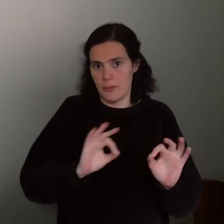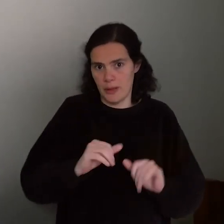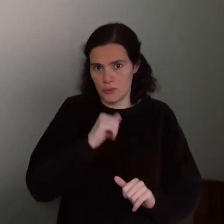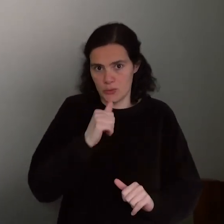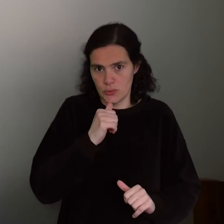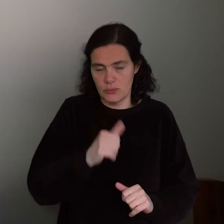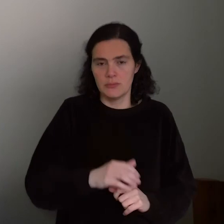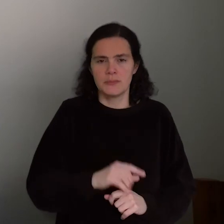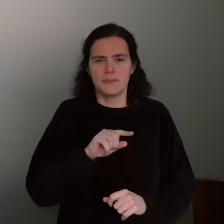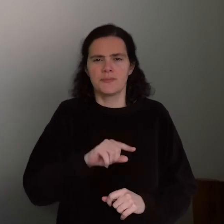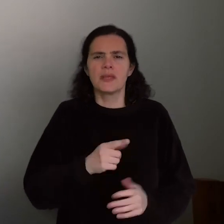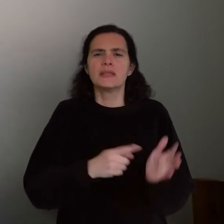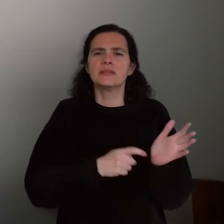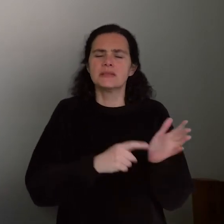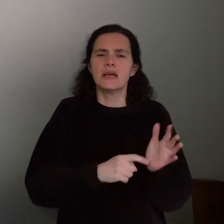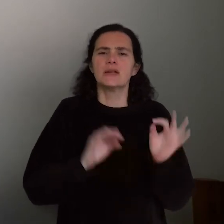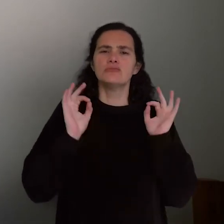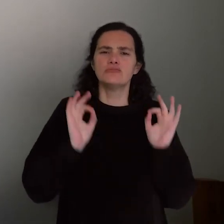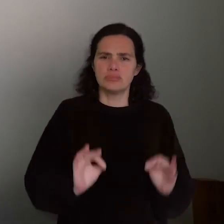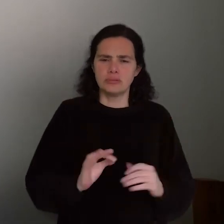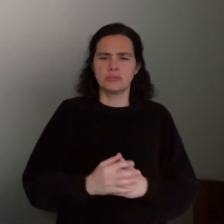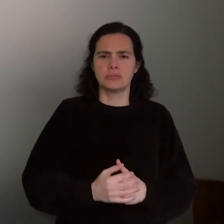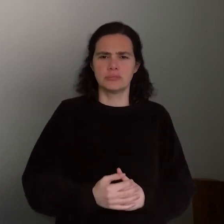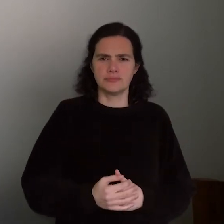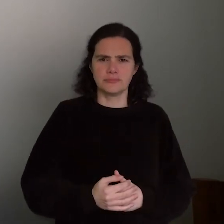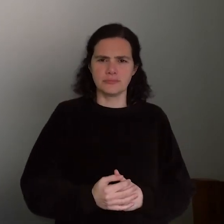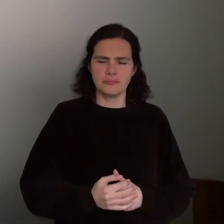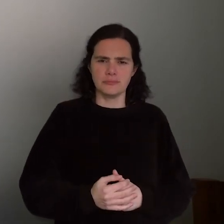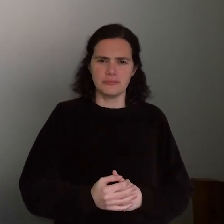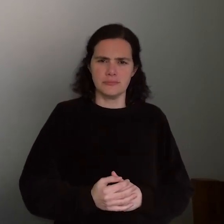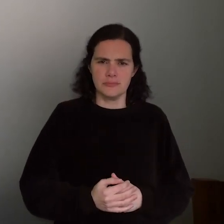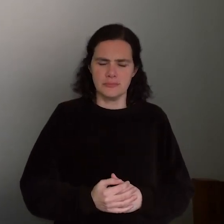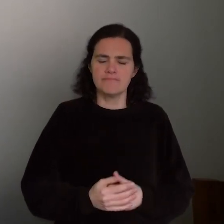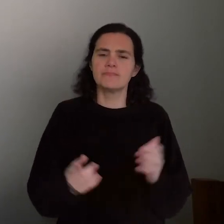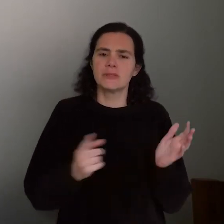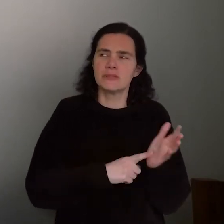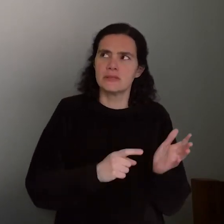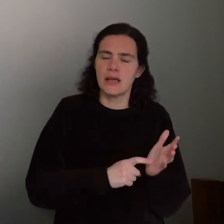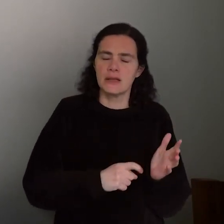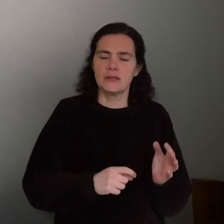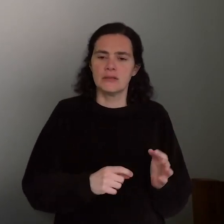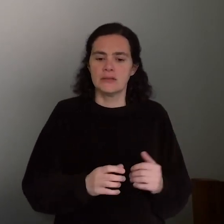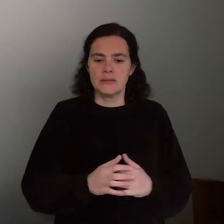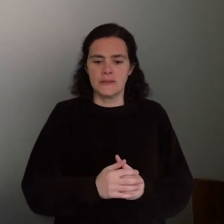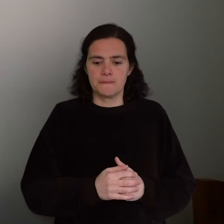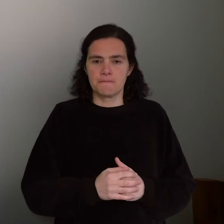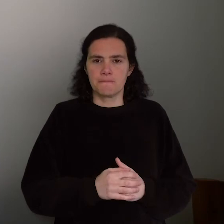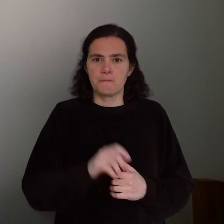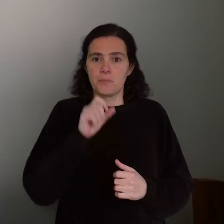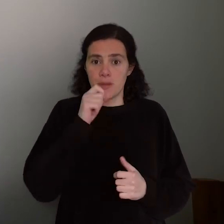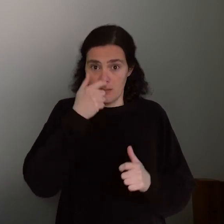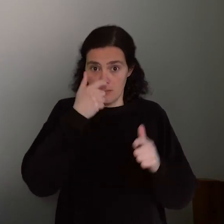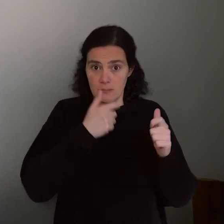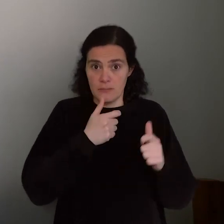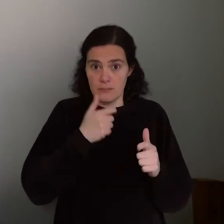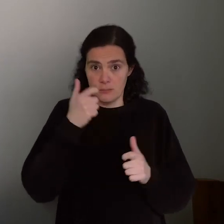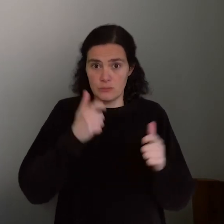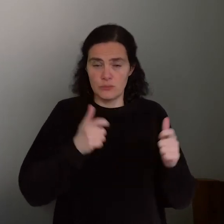necessário que se evacuem